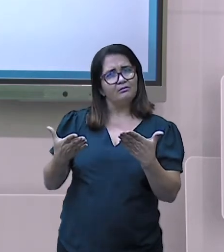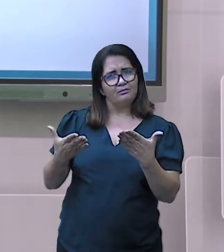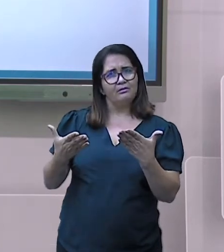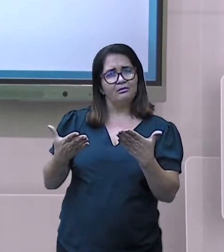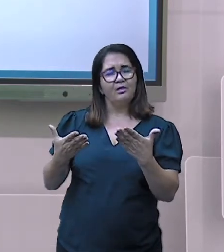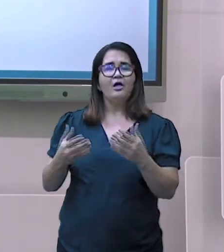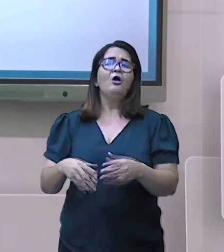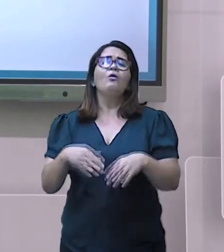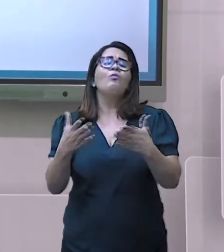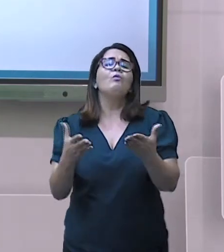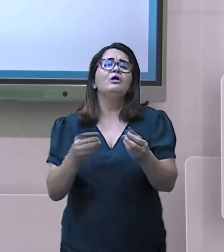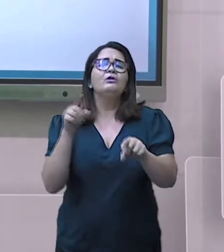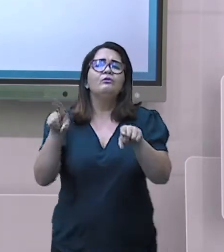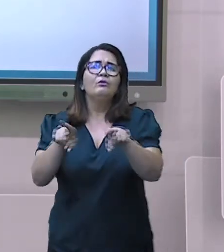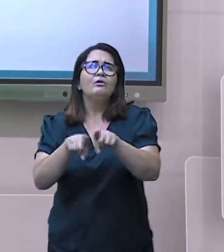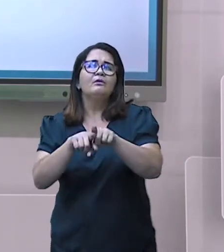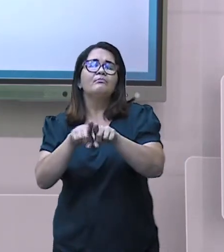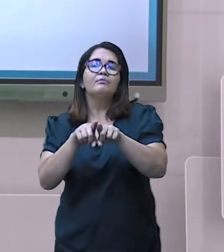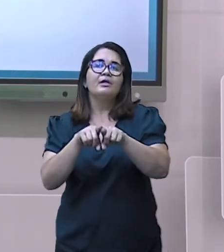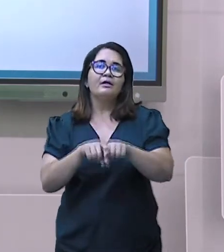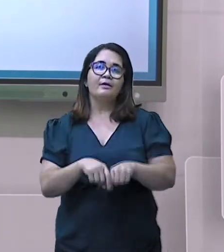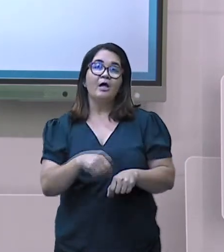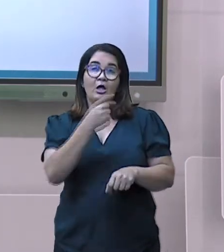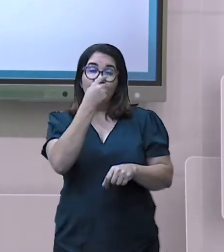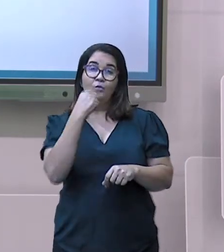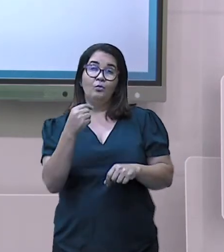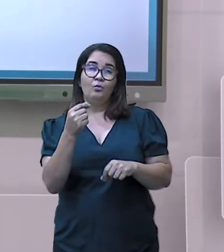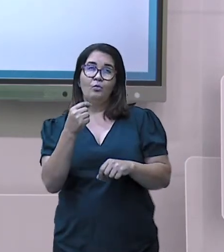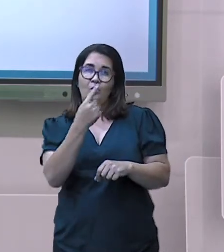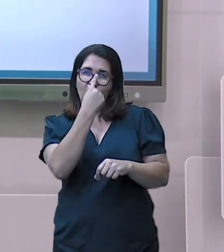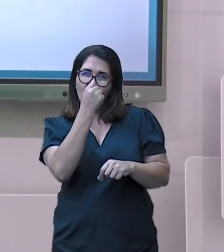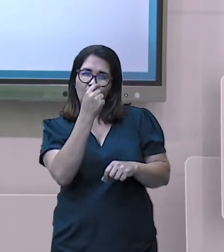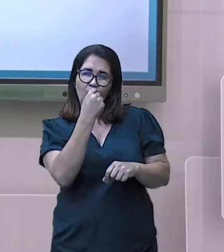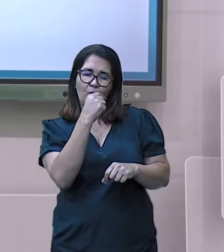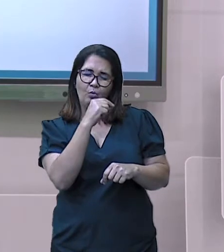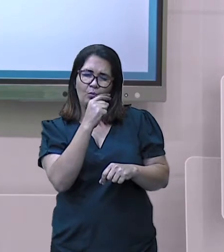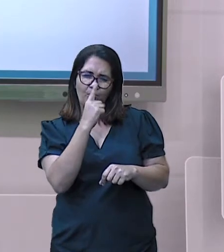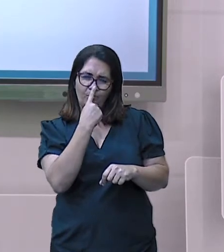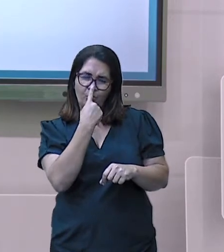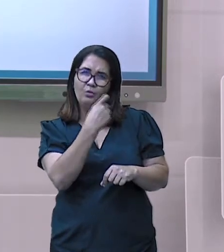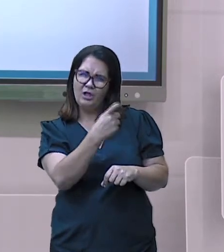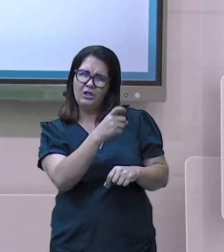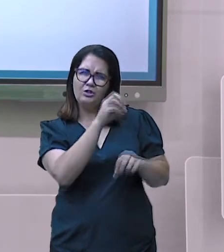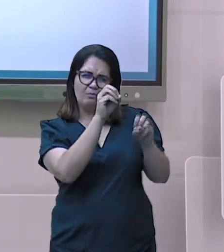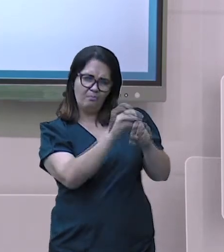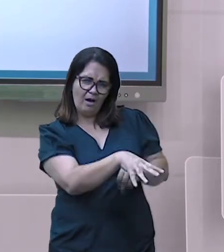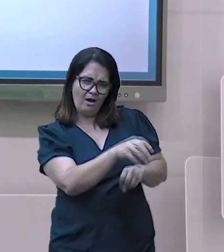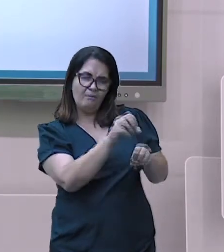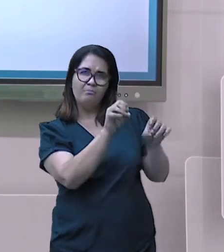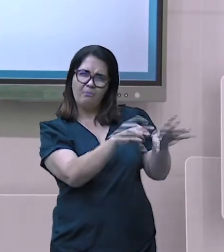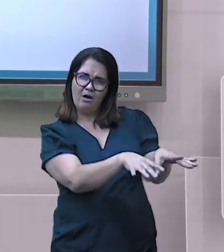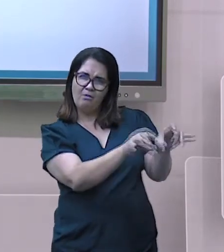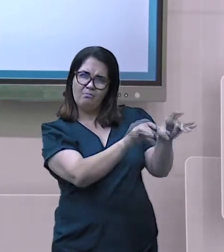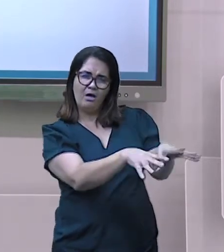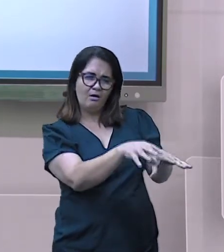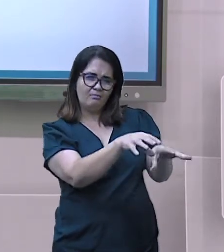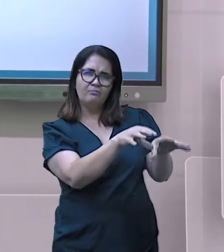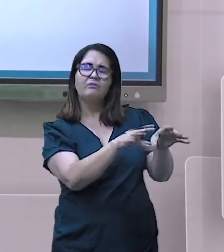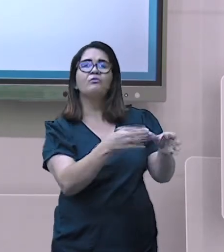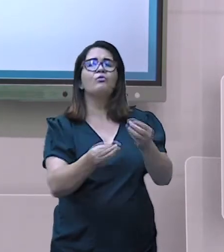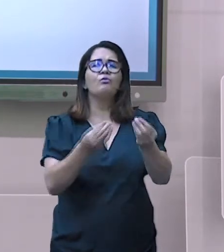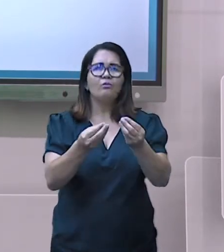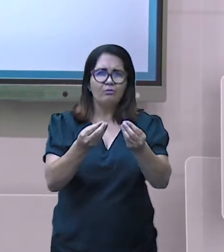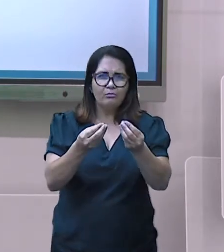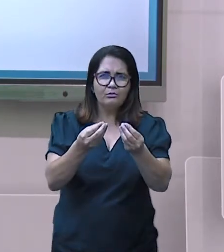Quando você para para fazer todas essas perguntas ao consumir um produto, a utilizar